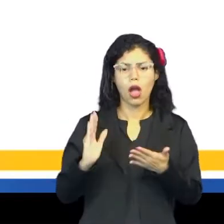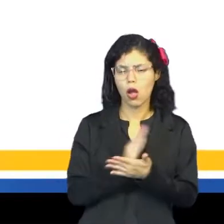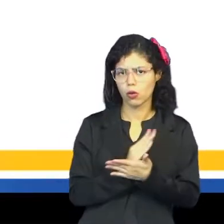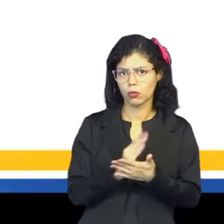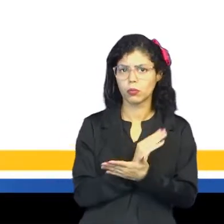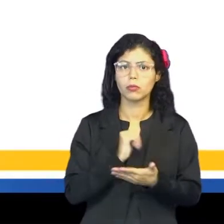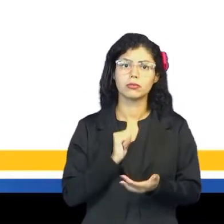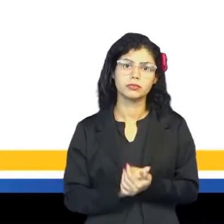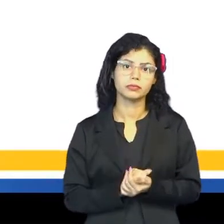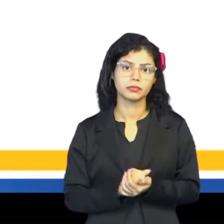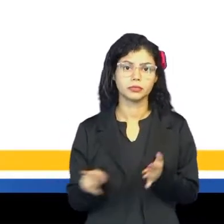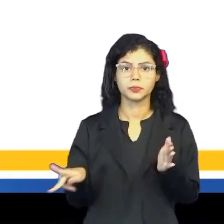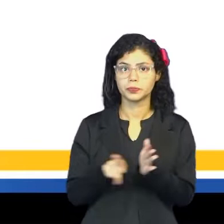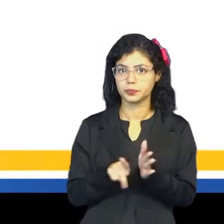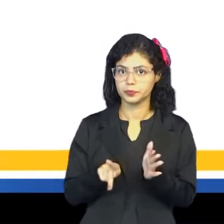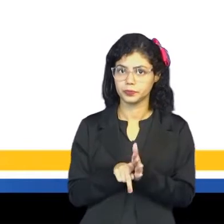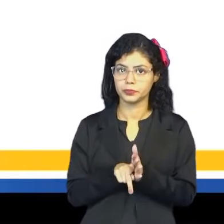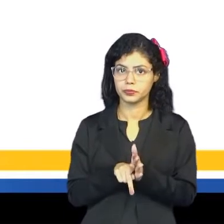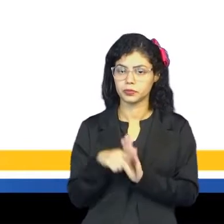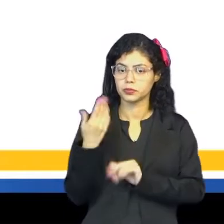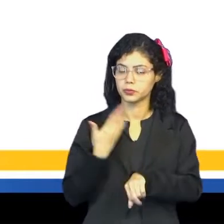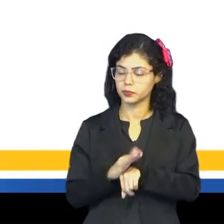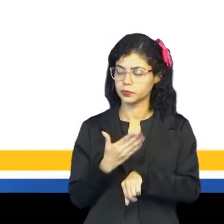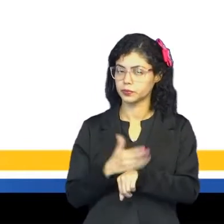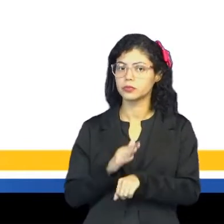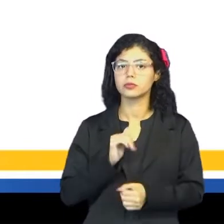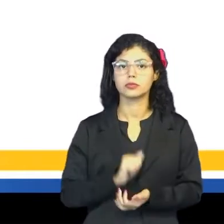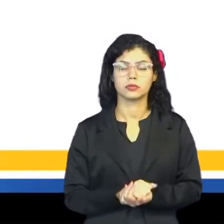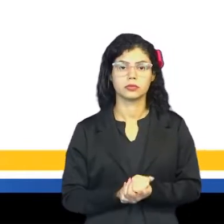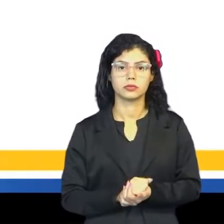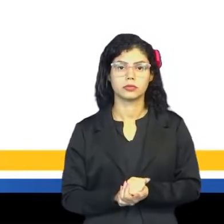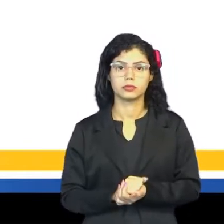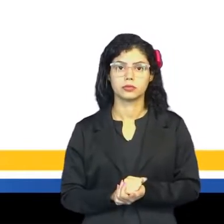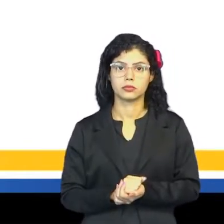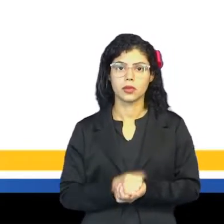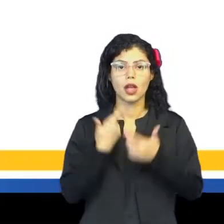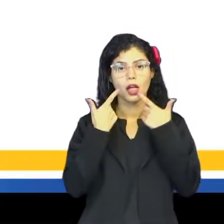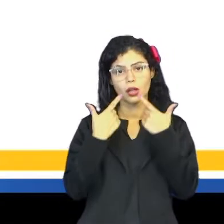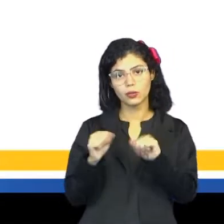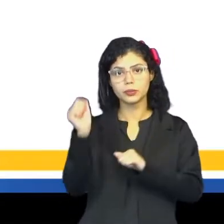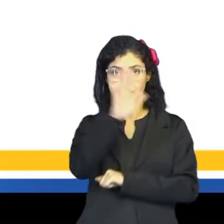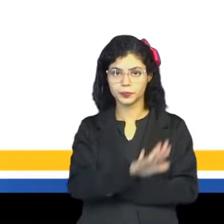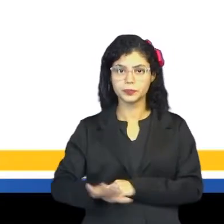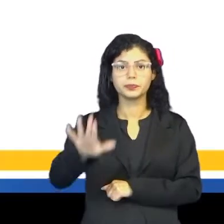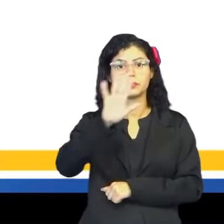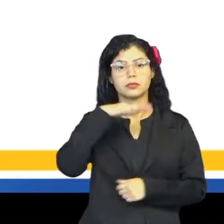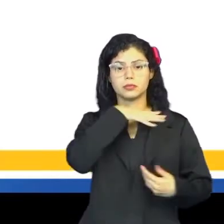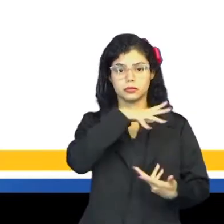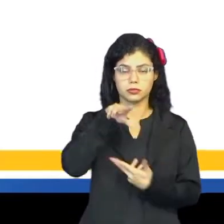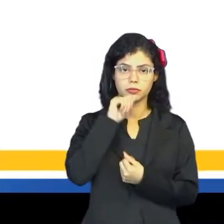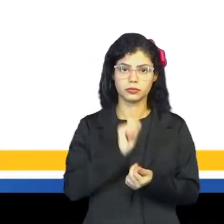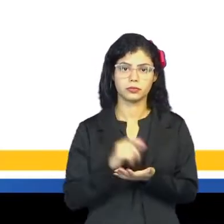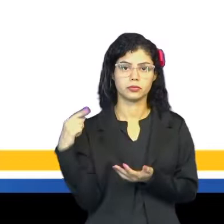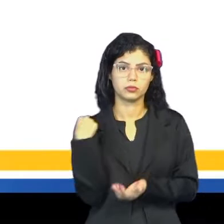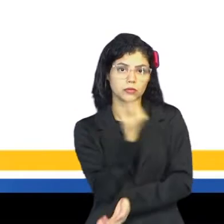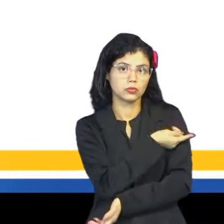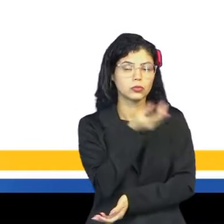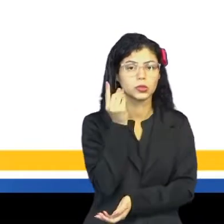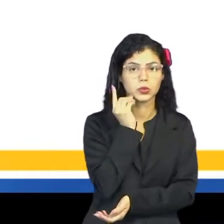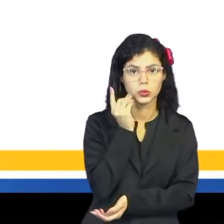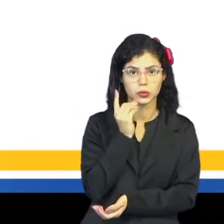alguns por suas praticidades e pela linguagem universal. No nosso